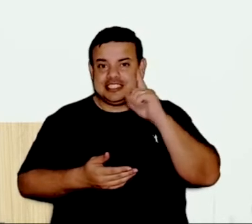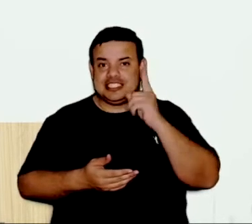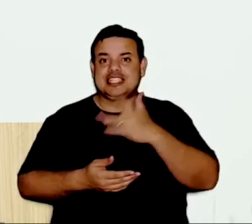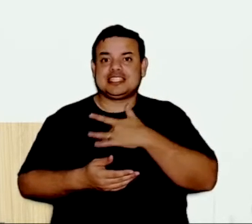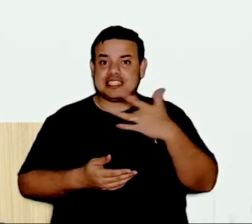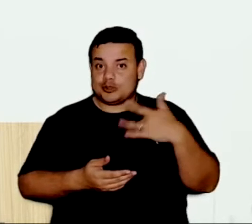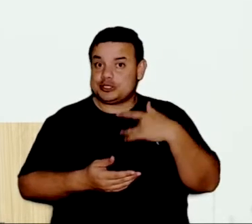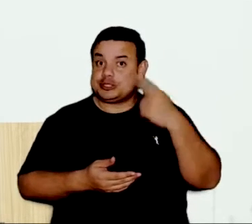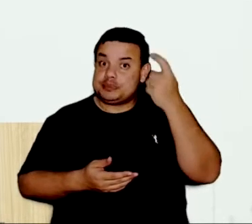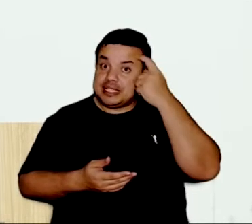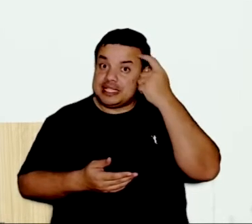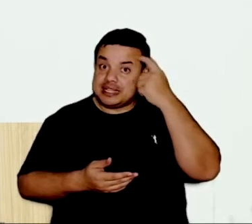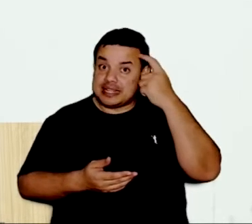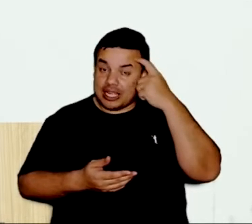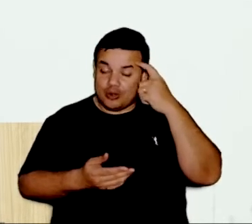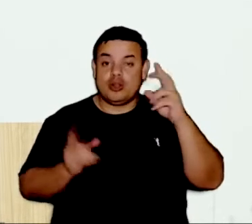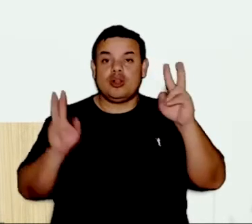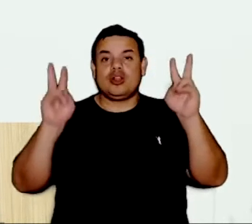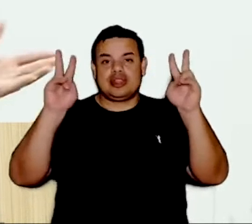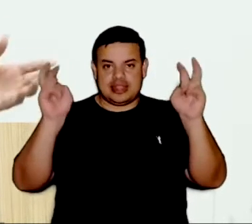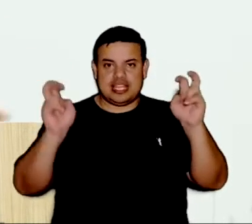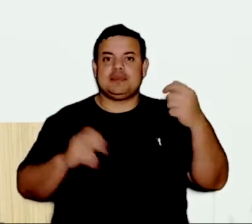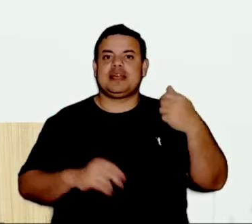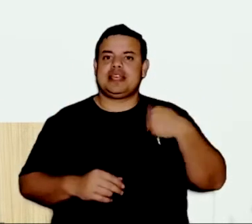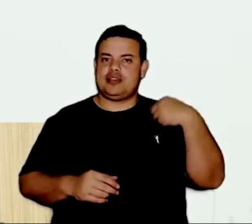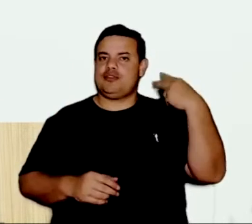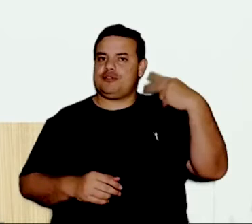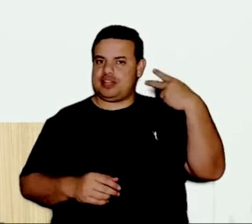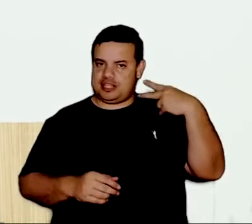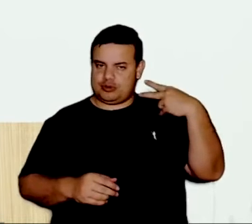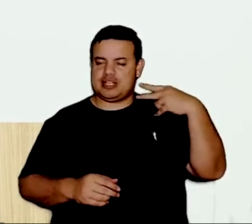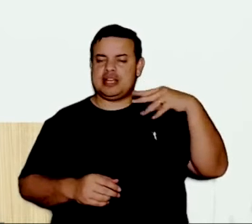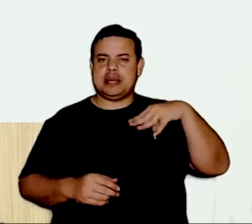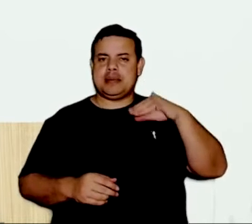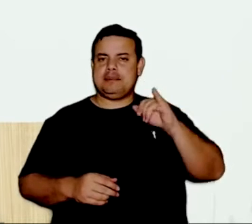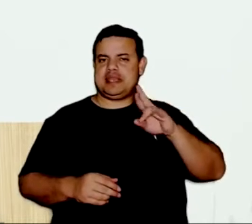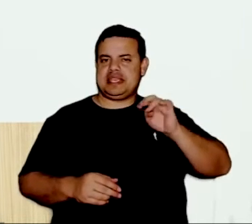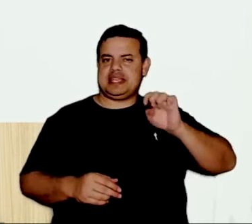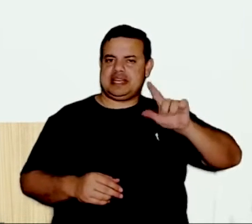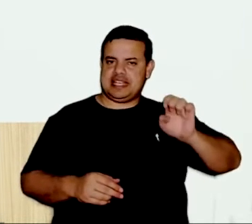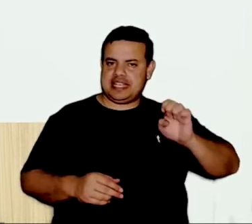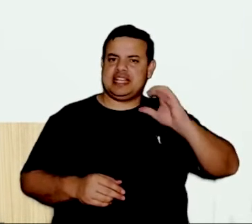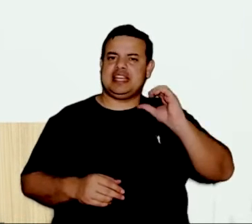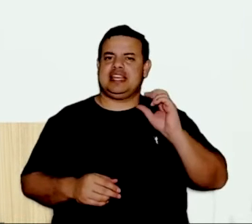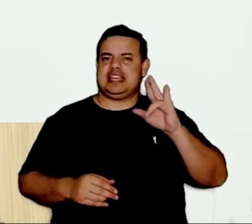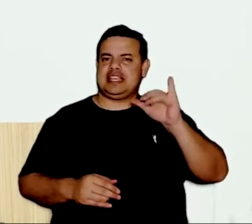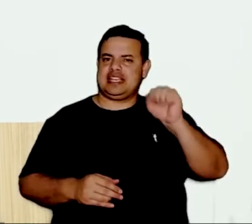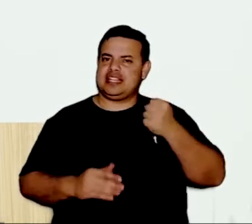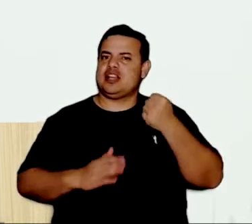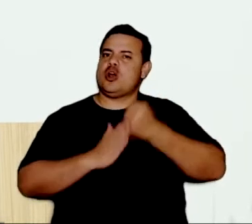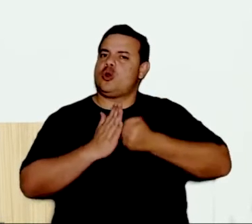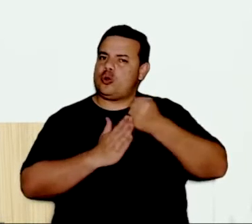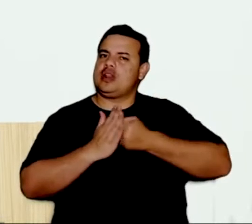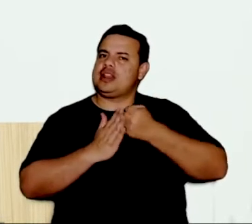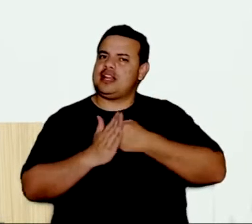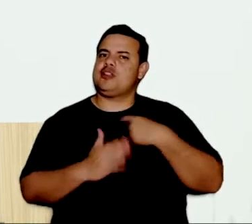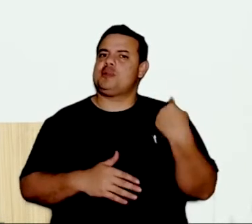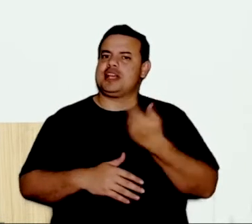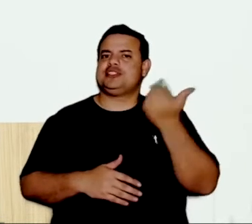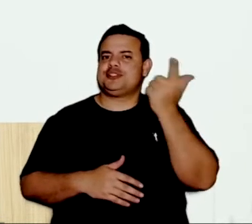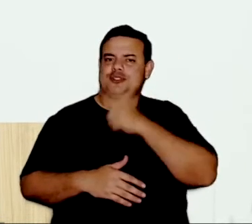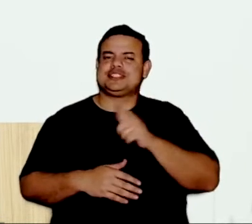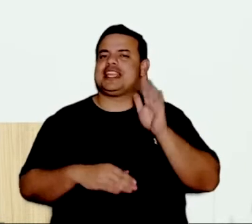um tema que eu, vereadora Mirelle, vereadora Cristiane, estamos lutando para que a gente consiga fazer algo pelas crianças e